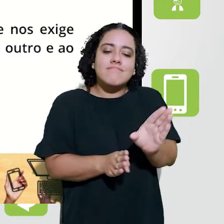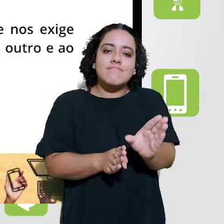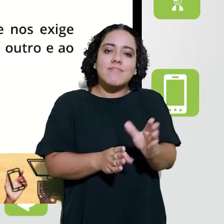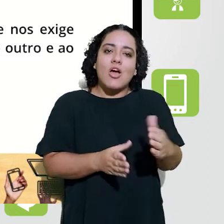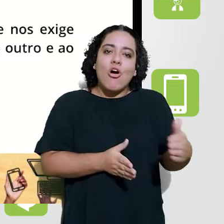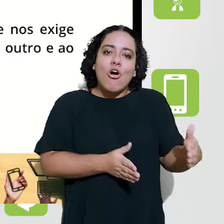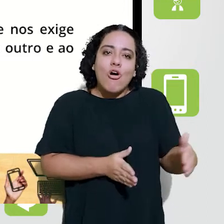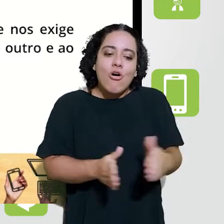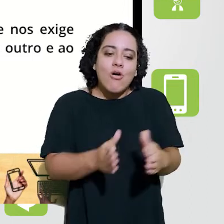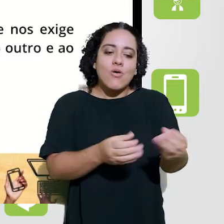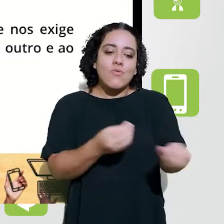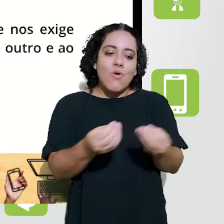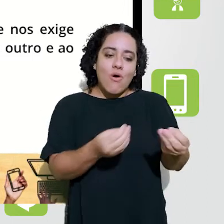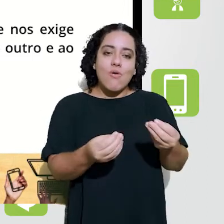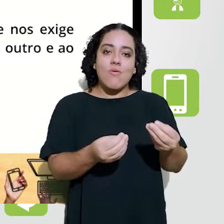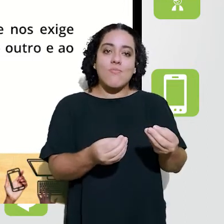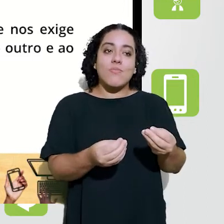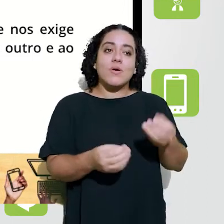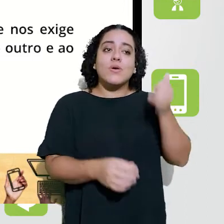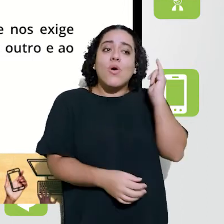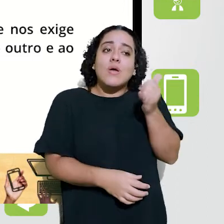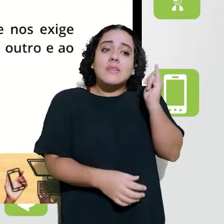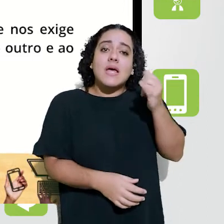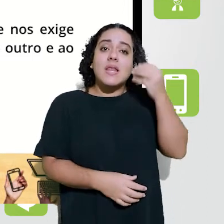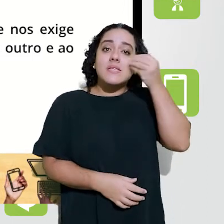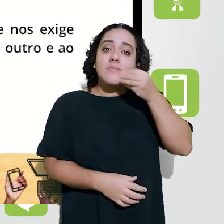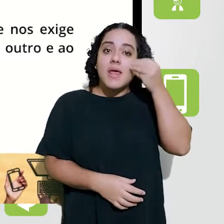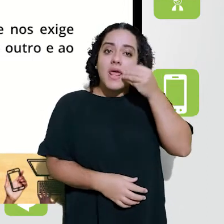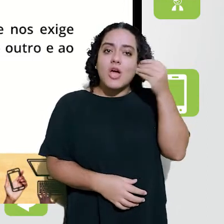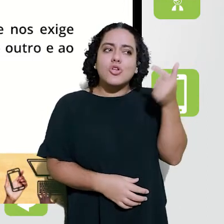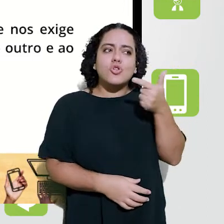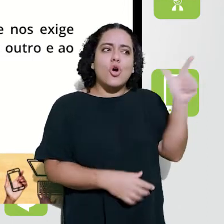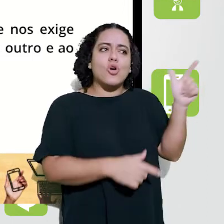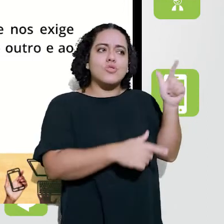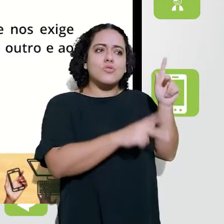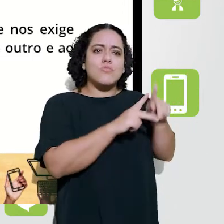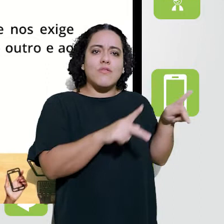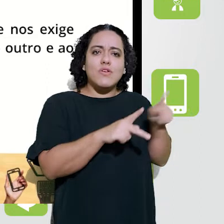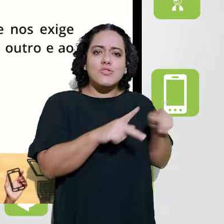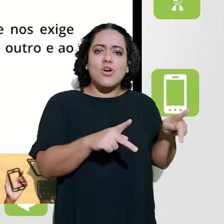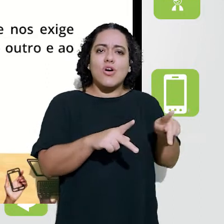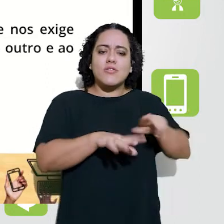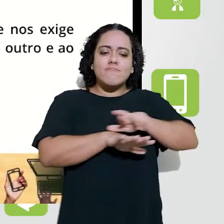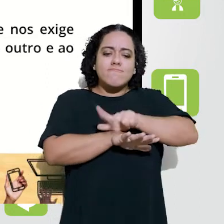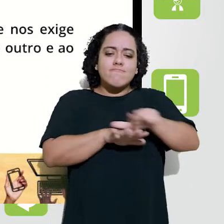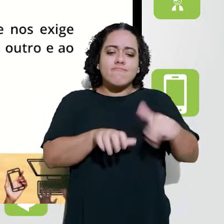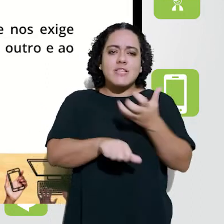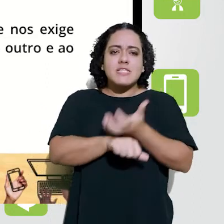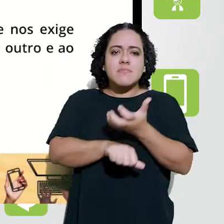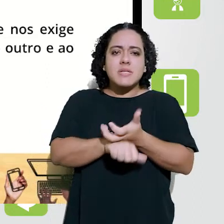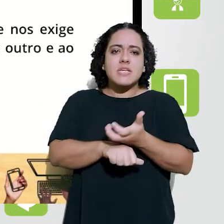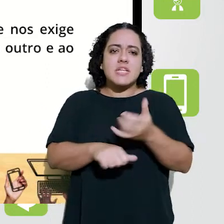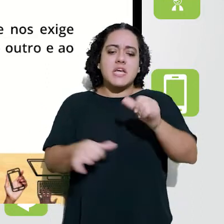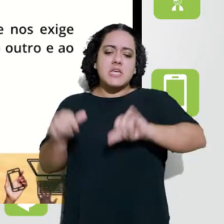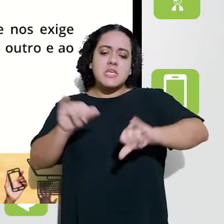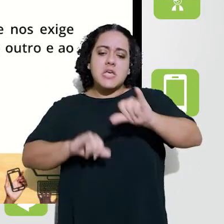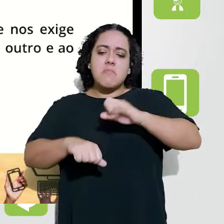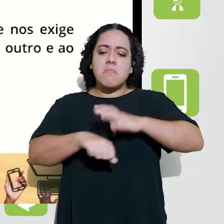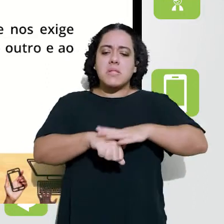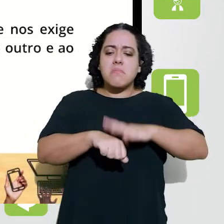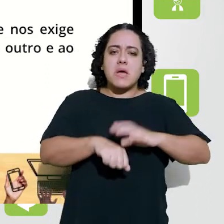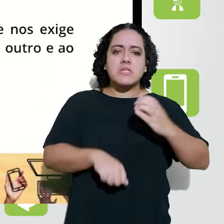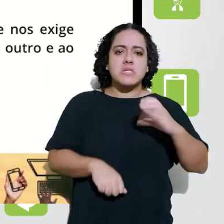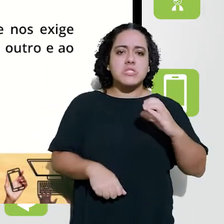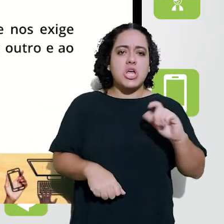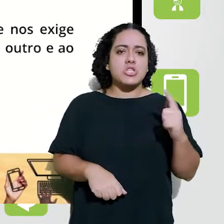que na verdade pretende ser um guia inspirador, relatando a experiência de professores de diferentes disciplinas, como